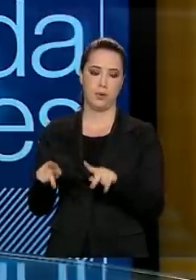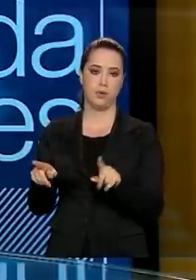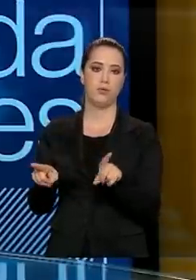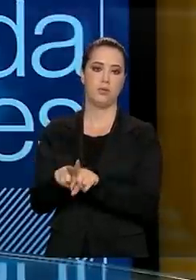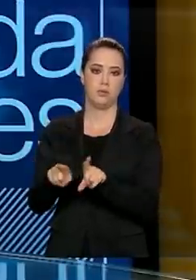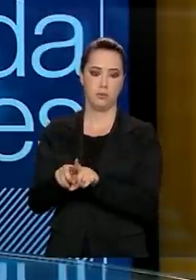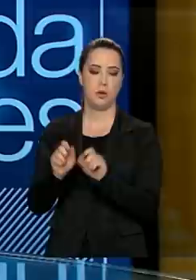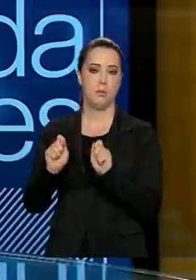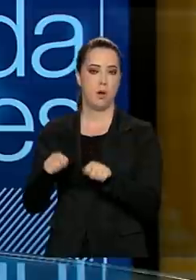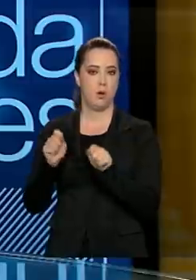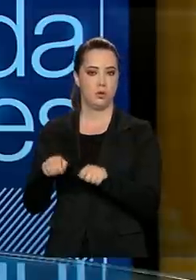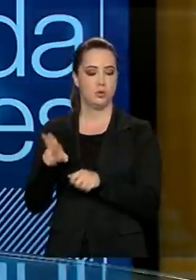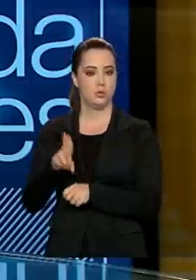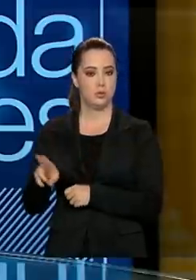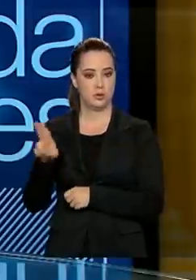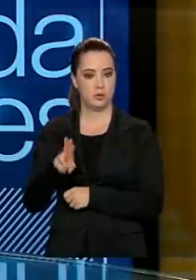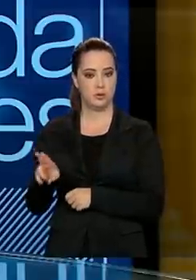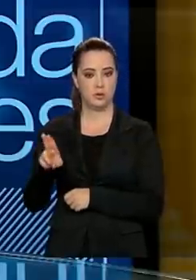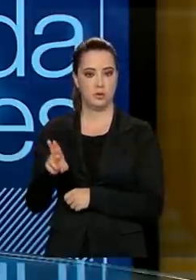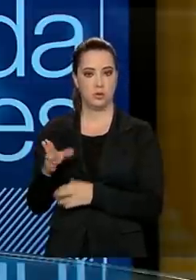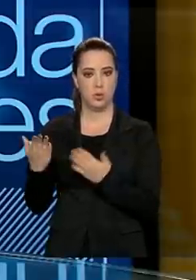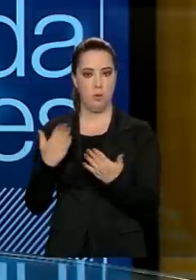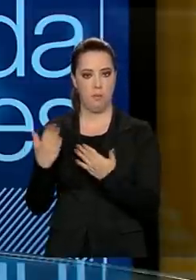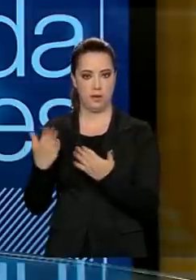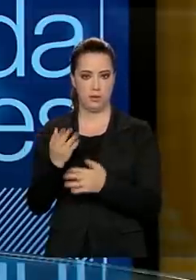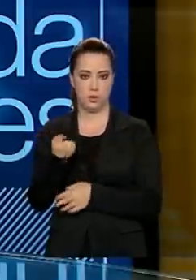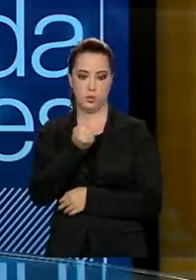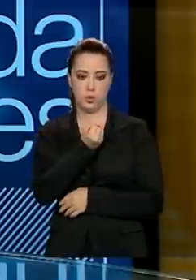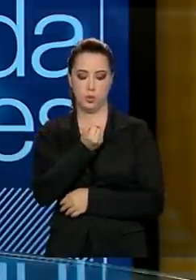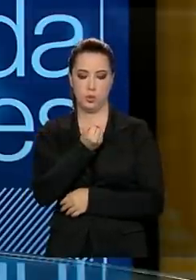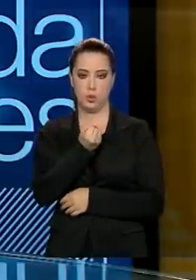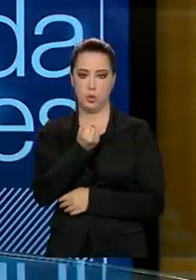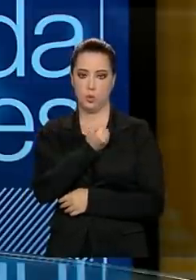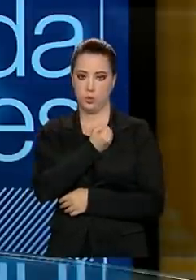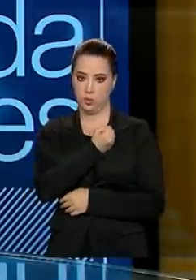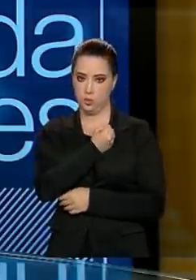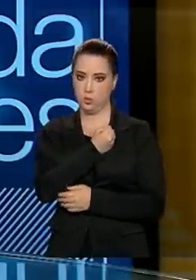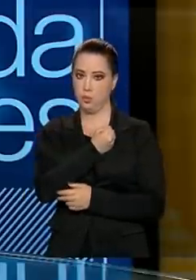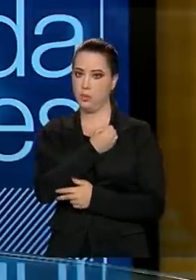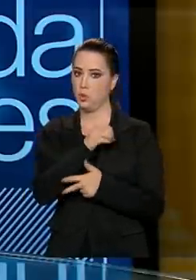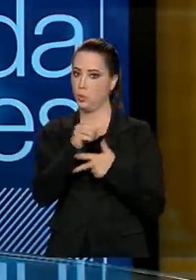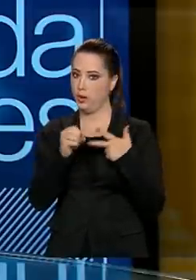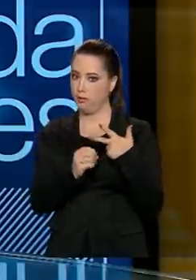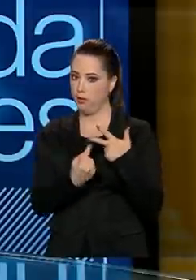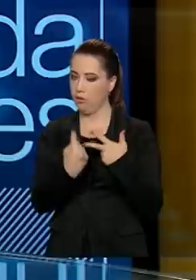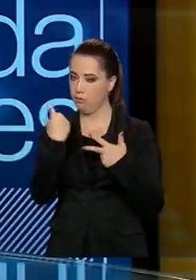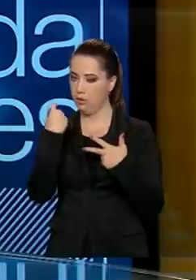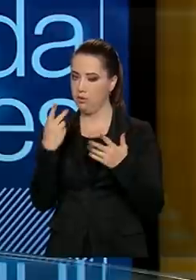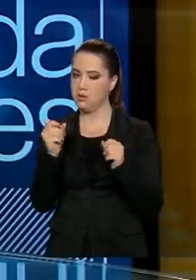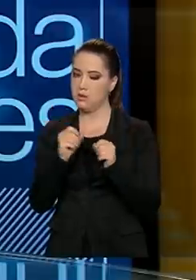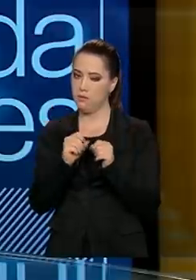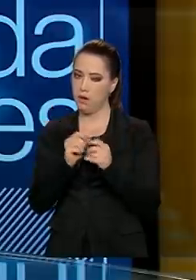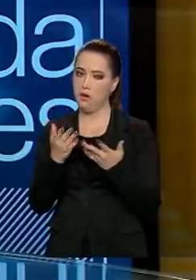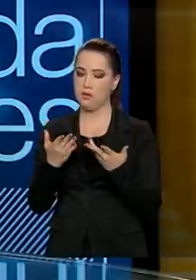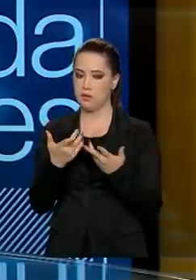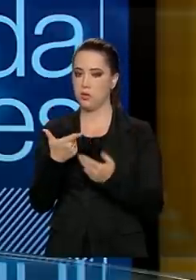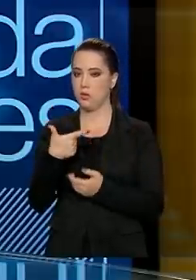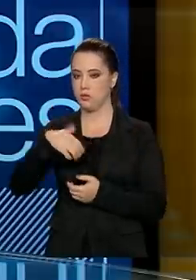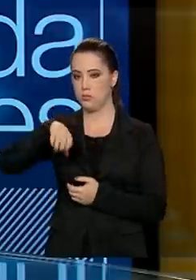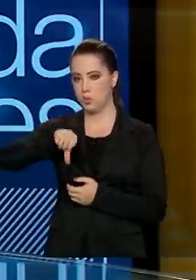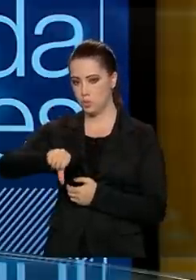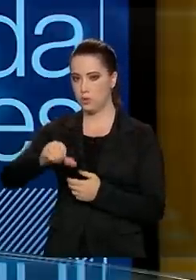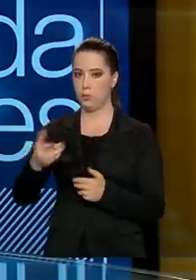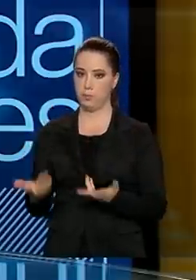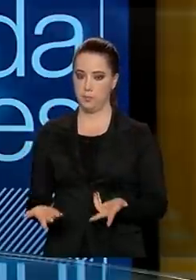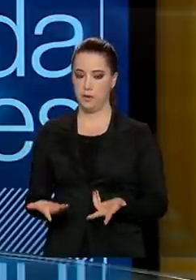pode fazer isso com a nota do último Enem realizado. Então, em janeiro, nós faremos um processo seletivo para o